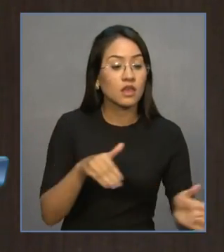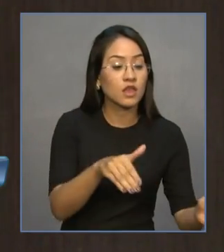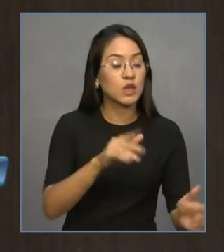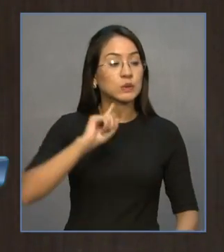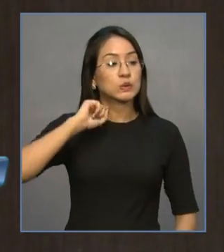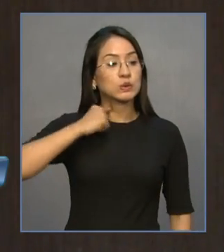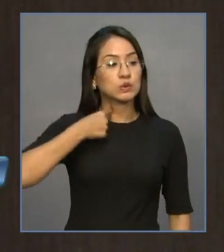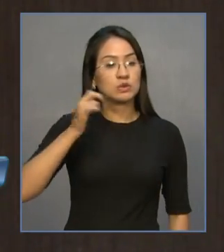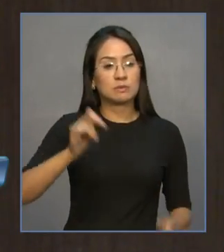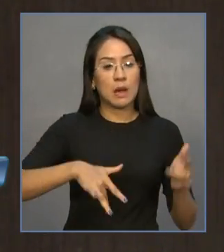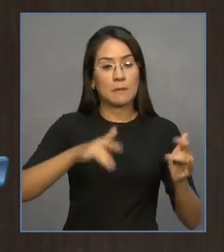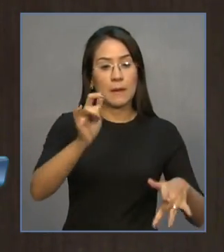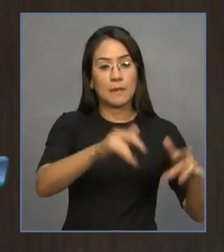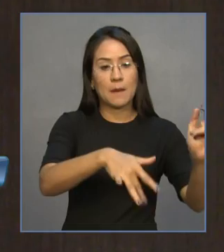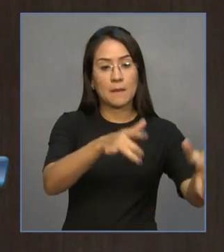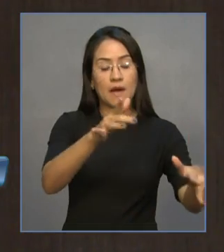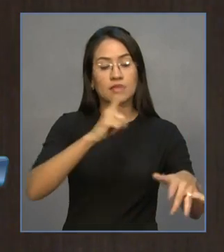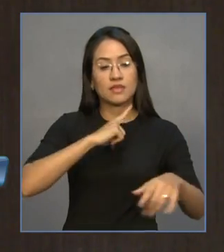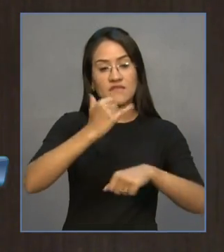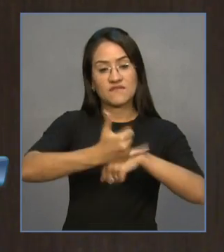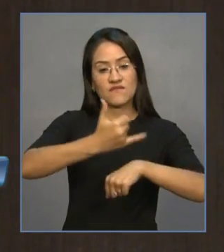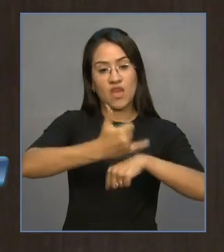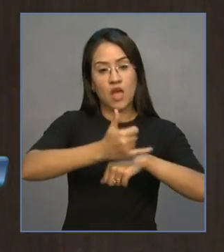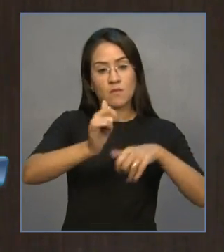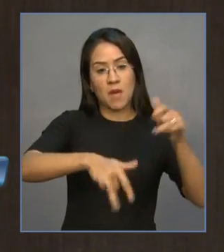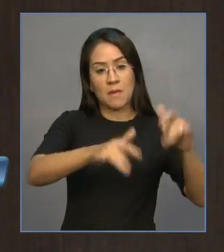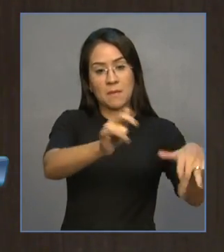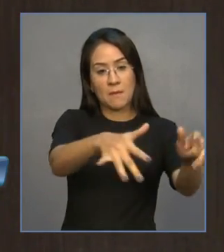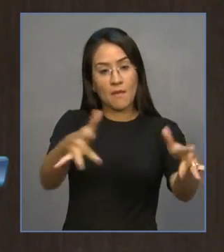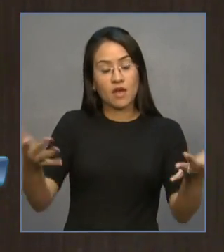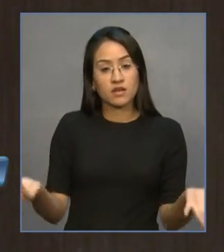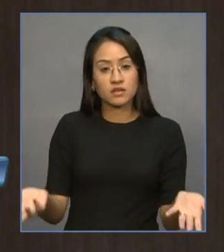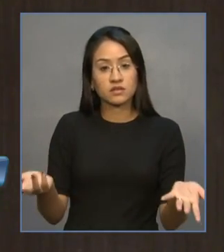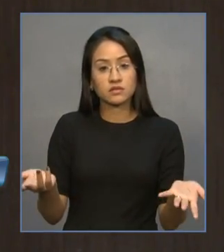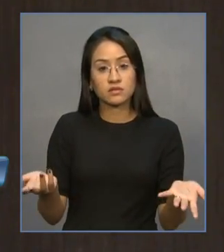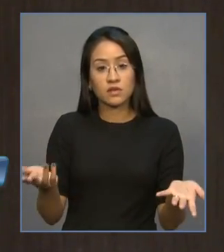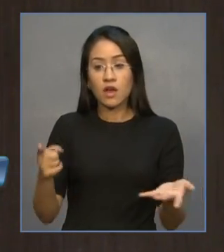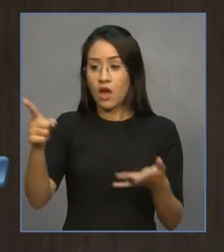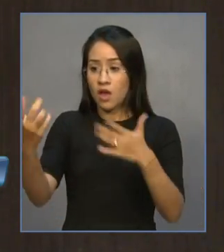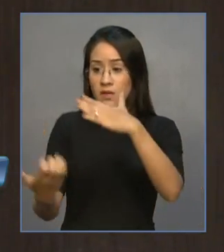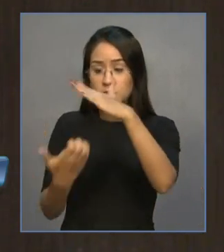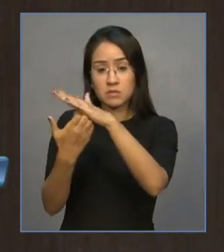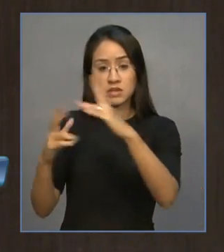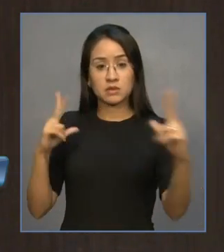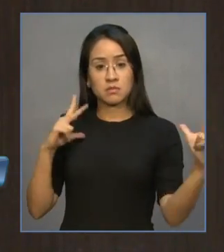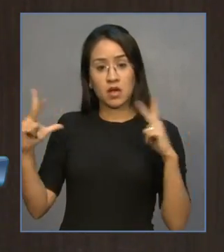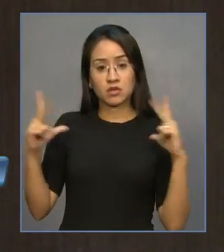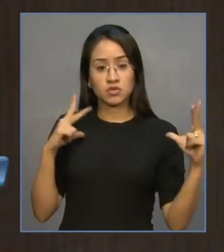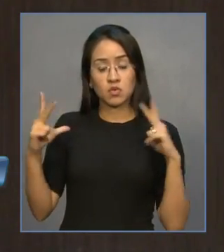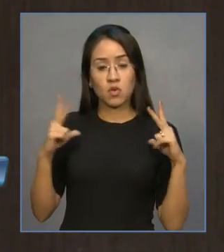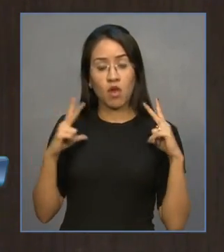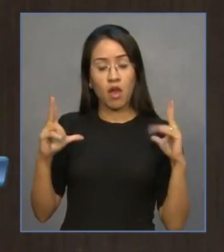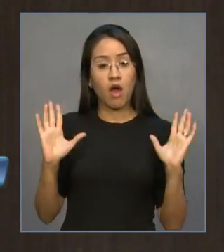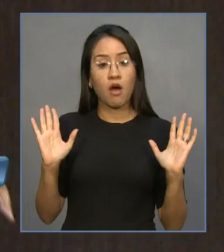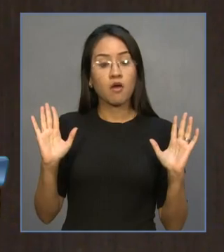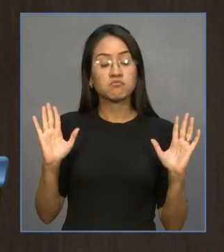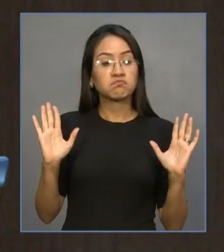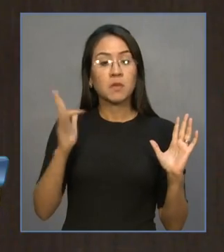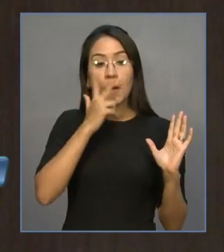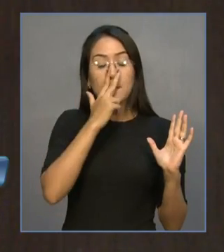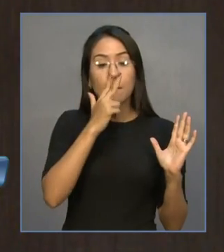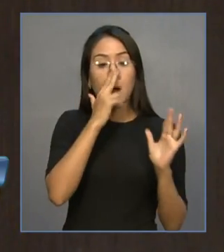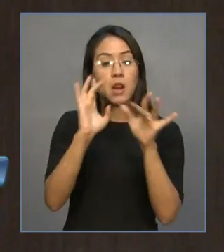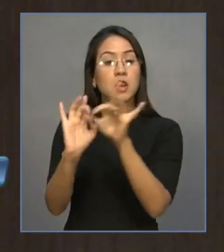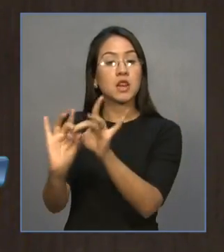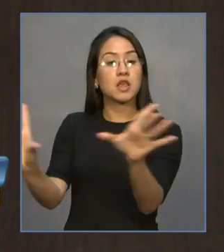poluído. É impressionante como se licenciam atividades econômicas no Ceará, que acabam por fazer